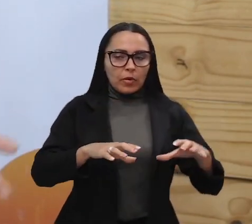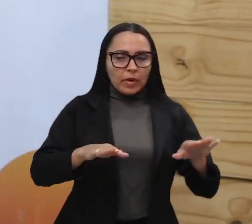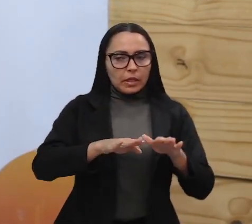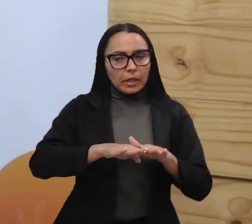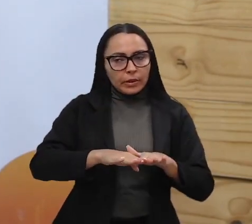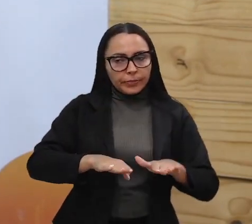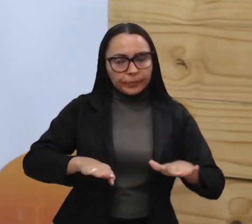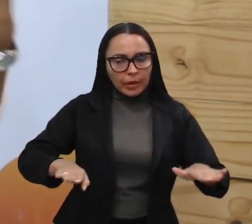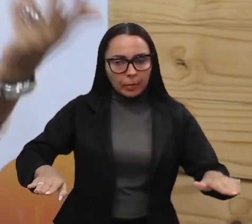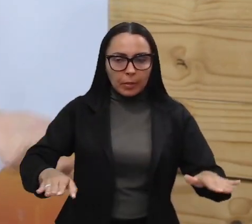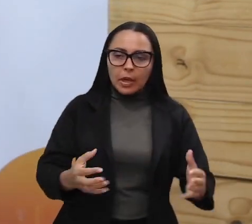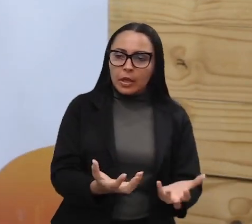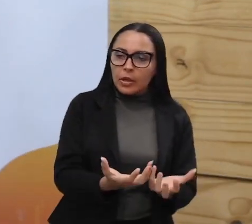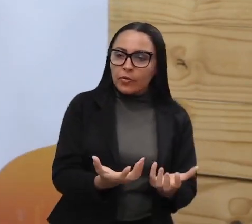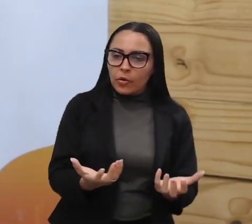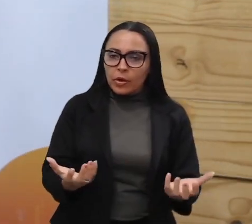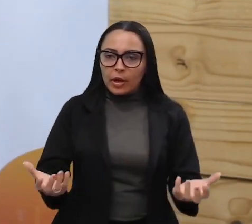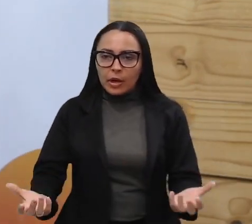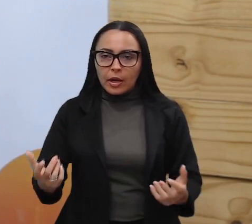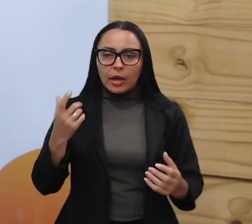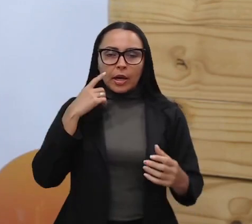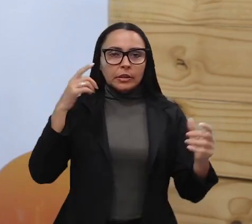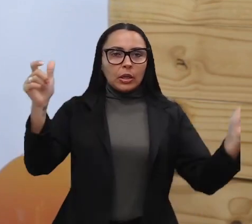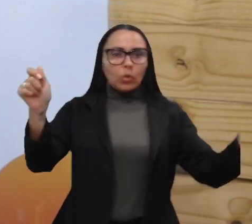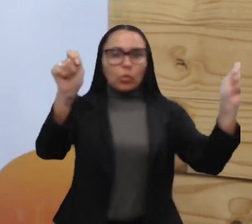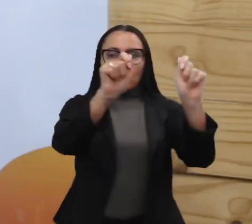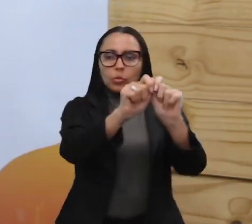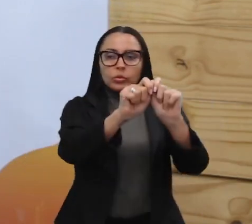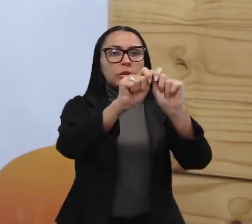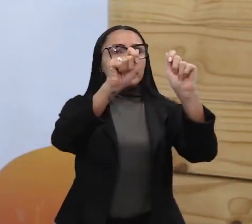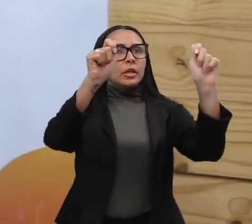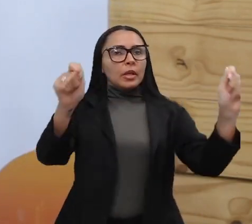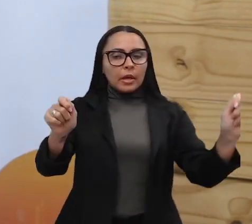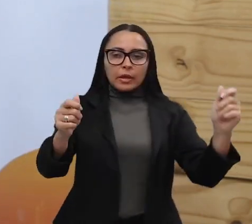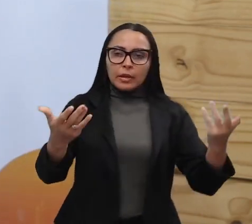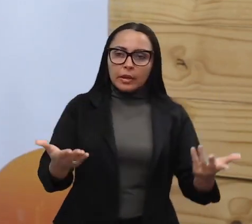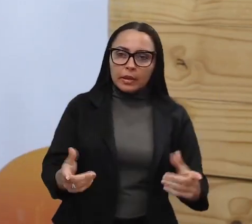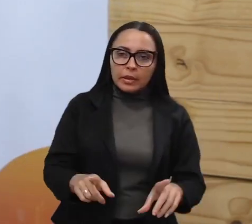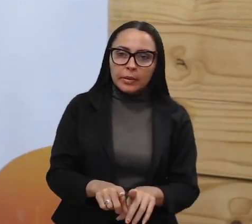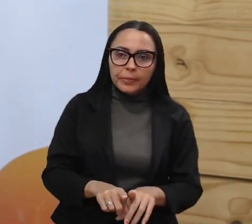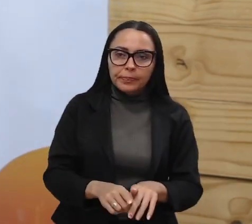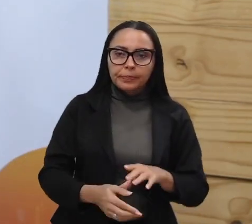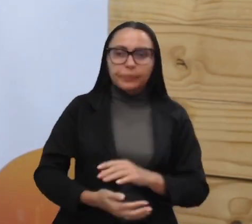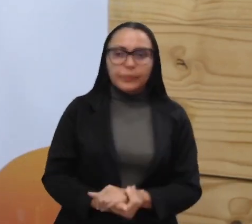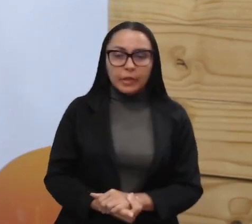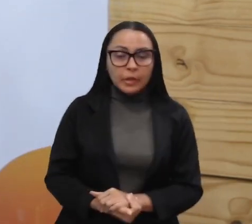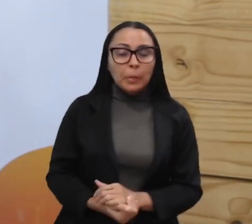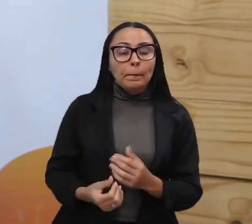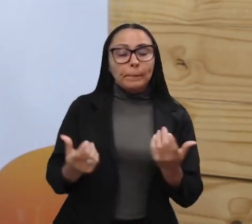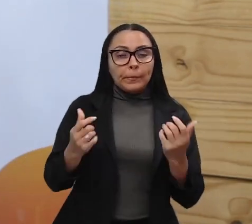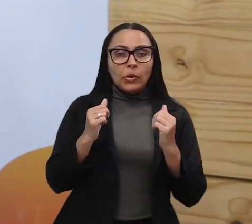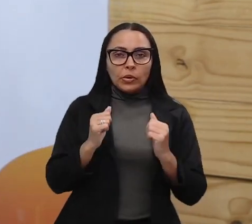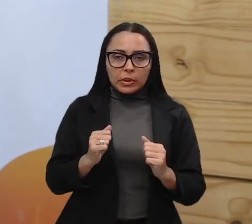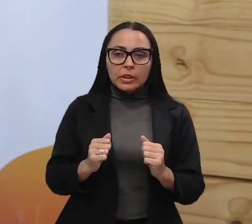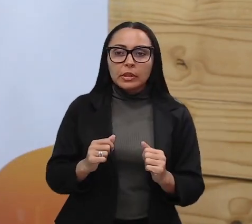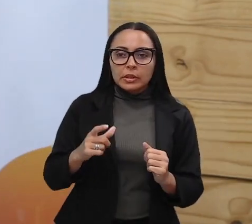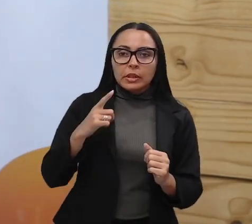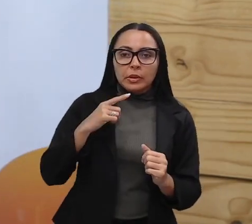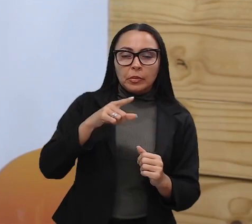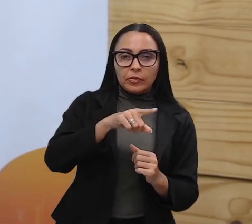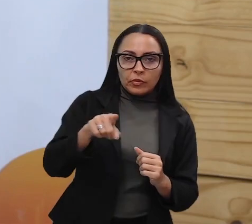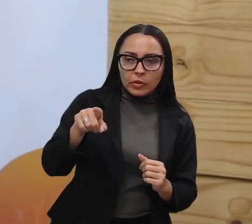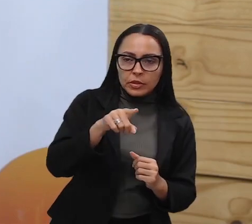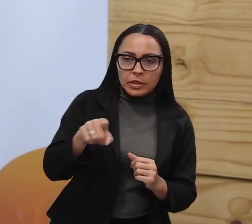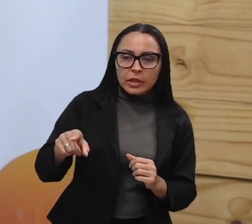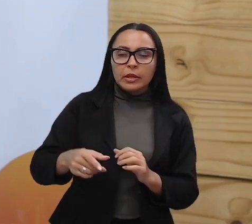objetos decorativos, cortinas, tipo de cortina. Então tudo isso pode ser itens sugeridos por você